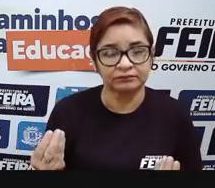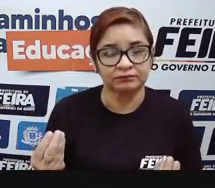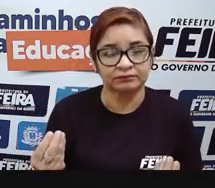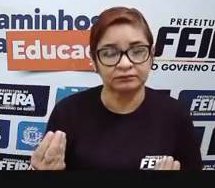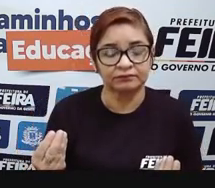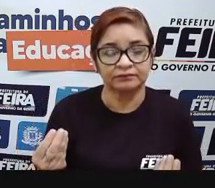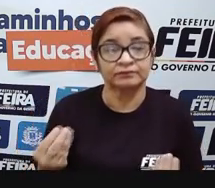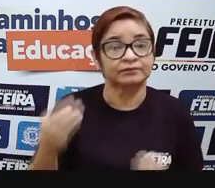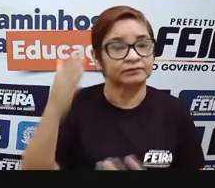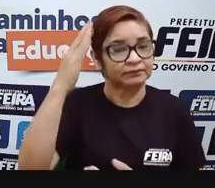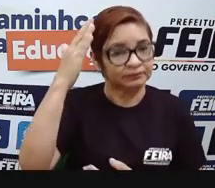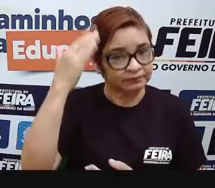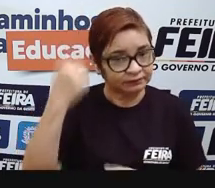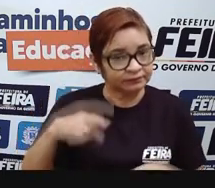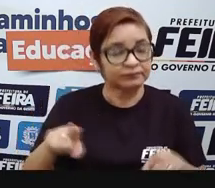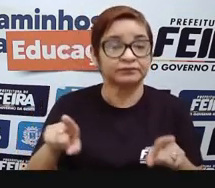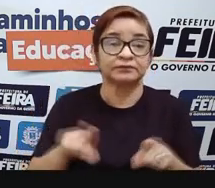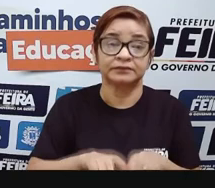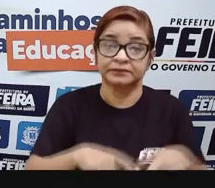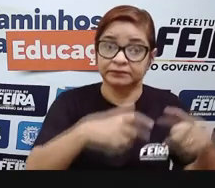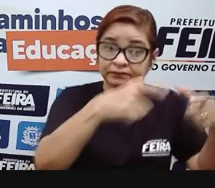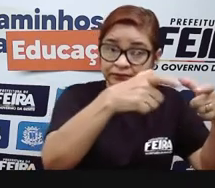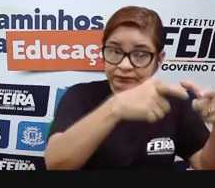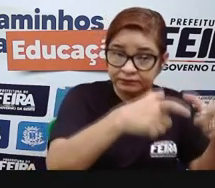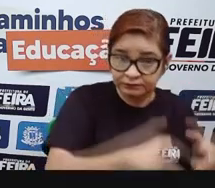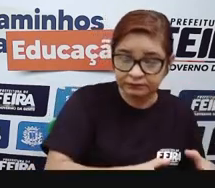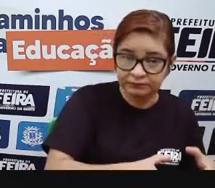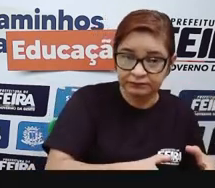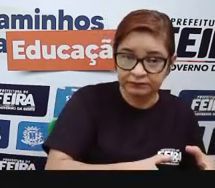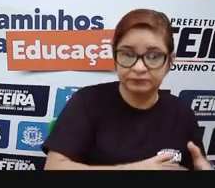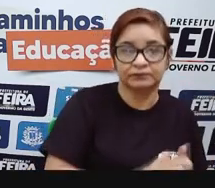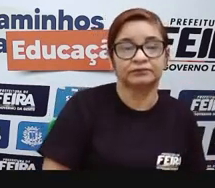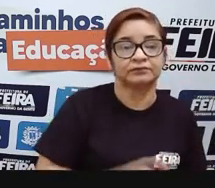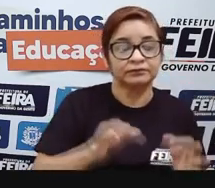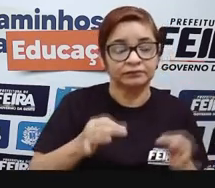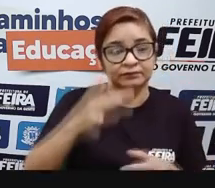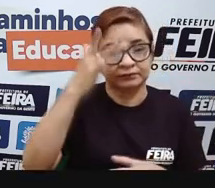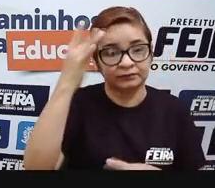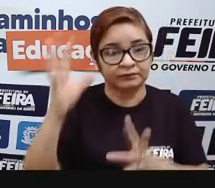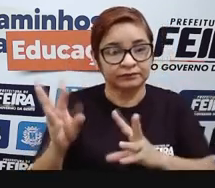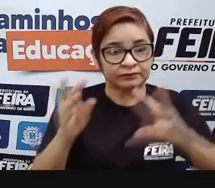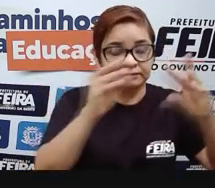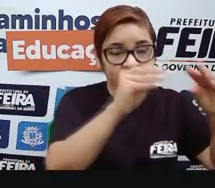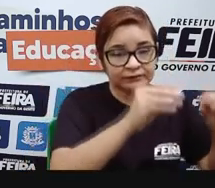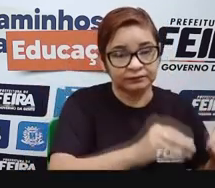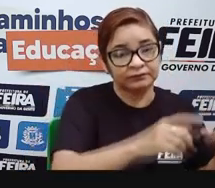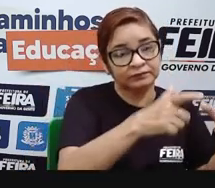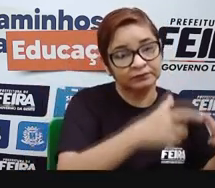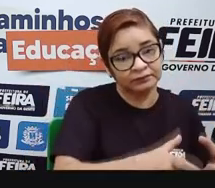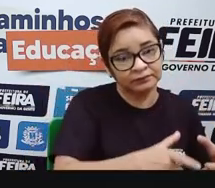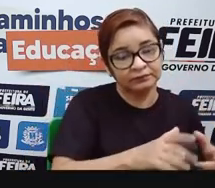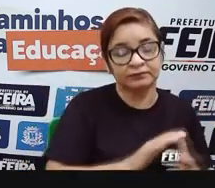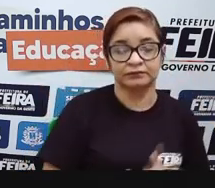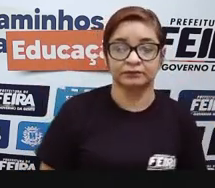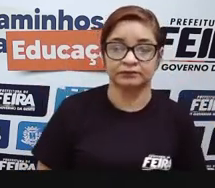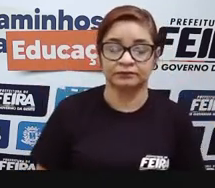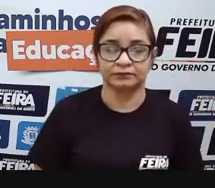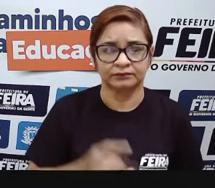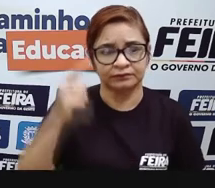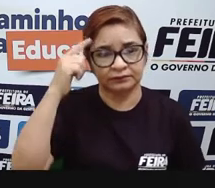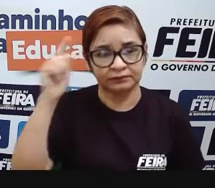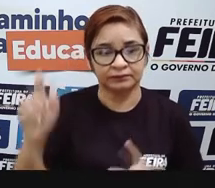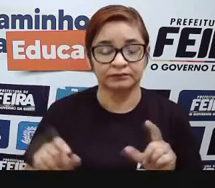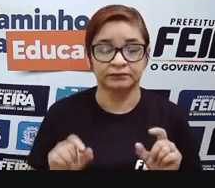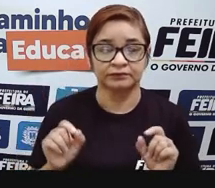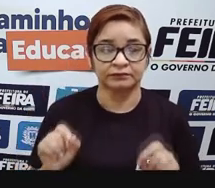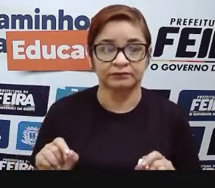foram tiradas e deixadas à margem. Na verdade, elas tiveram a oportunidade de estar indo pra outro local. Então, você acha que